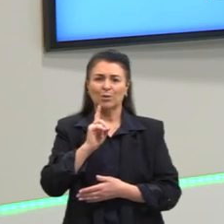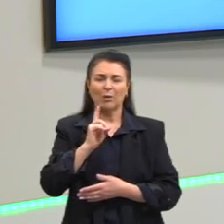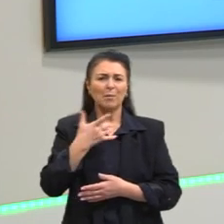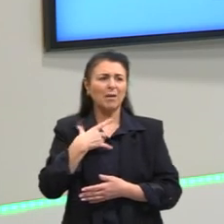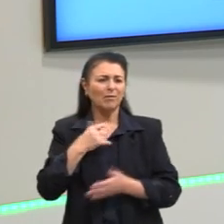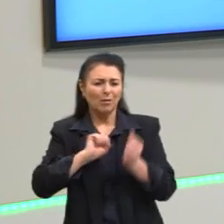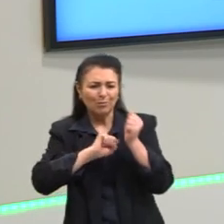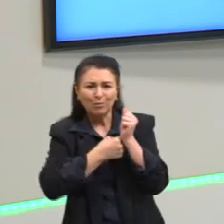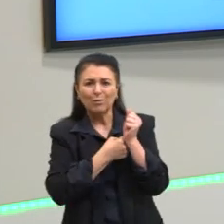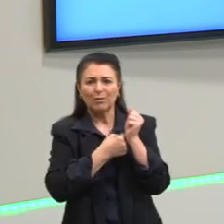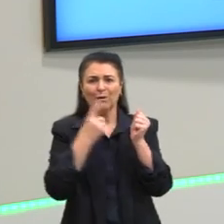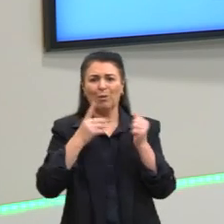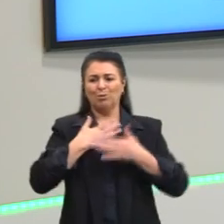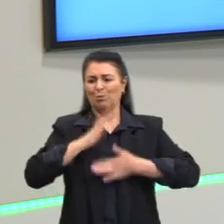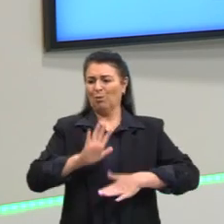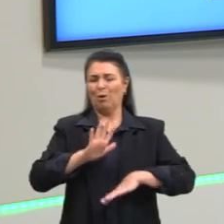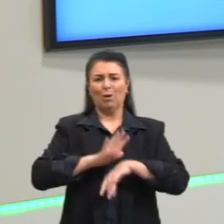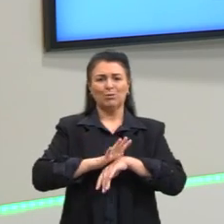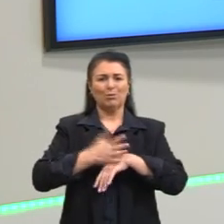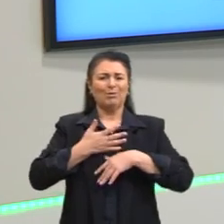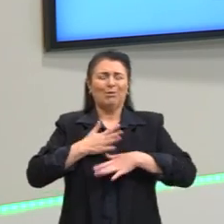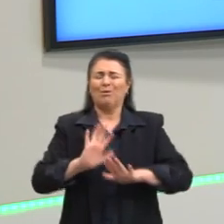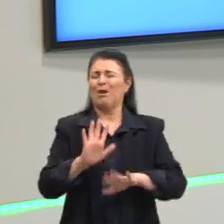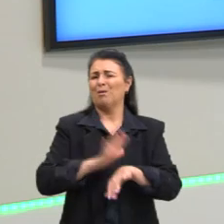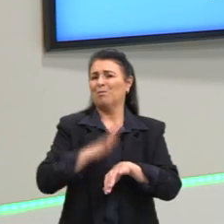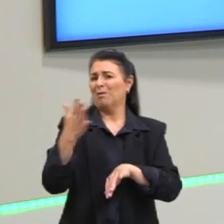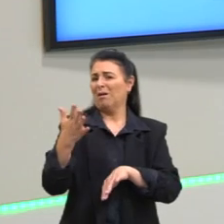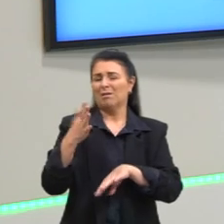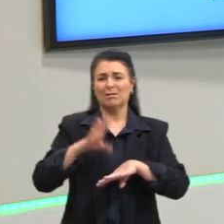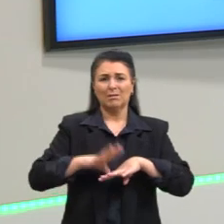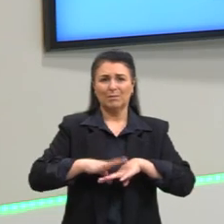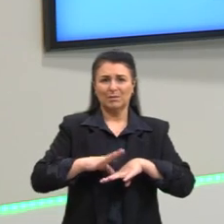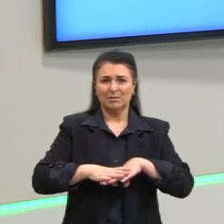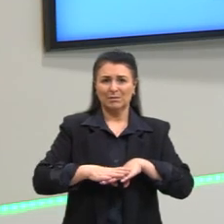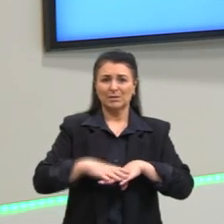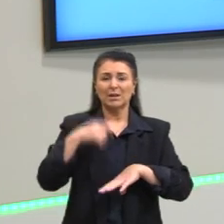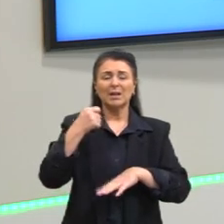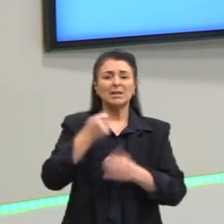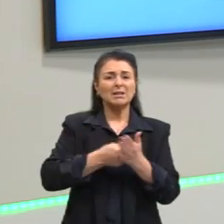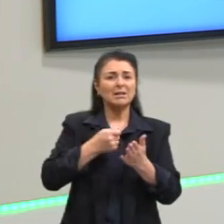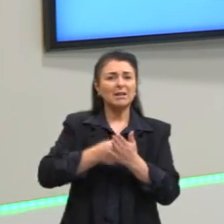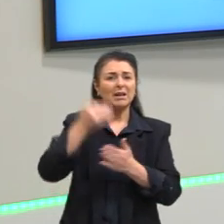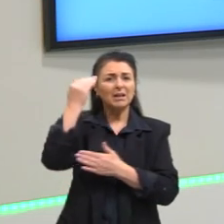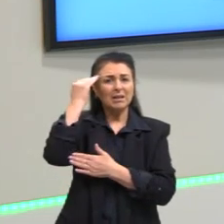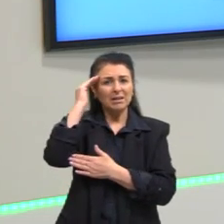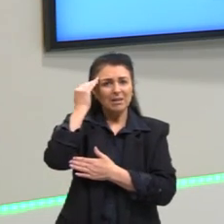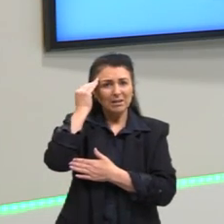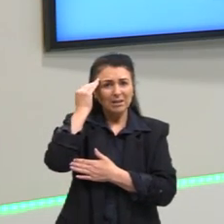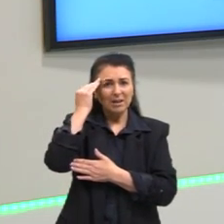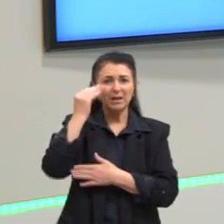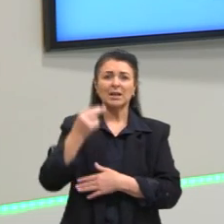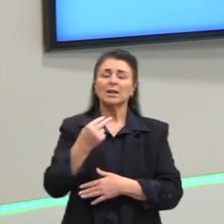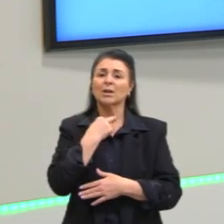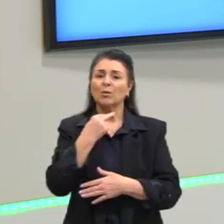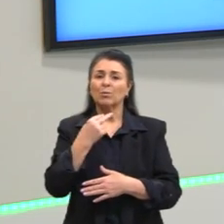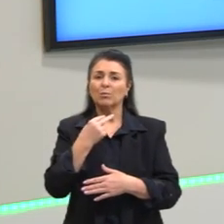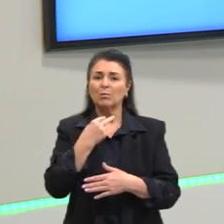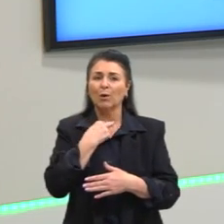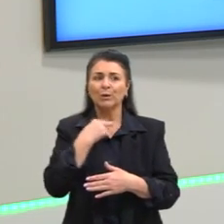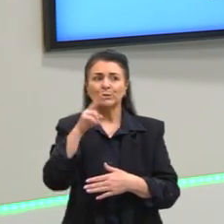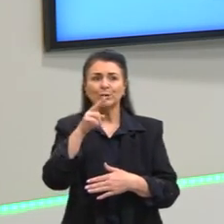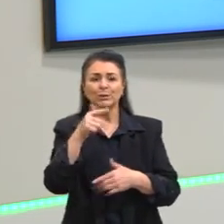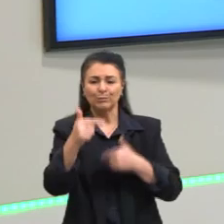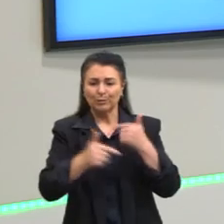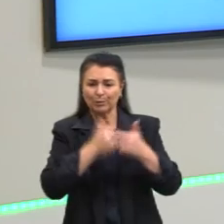não devem ser dessa forma, não devem ser pensados dessa forma. Então, quem tem medo, quem tem receio, quem realmente não gosta de trabalhar com números negativos,